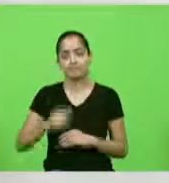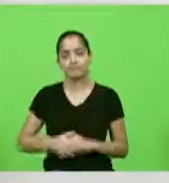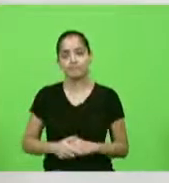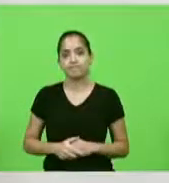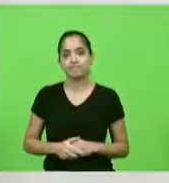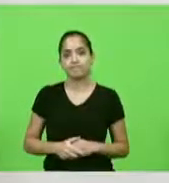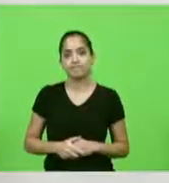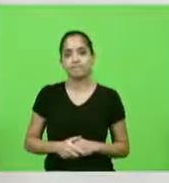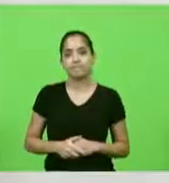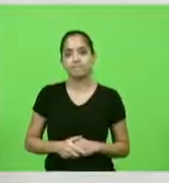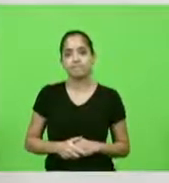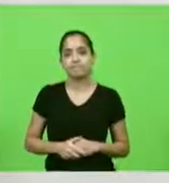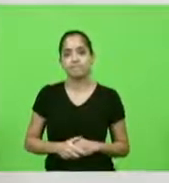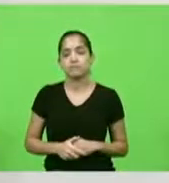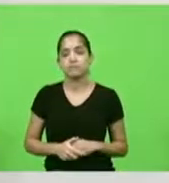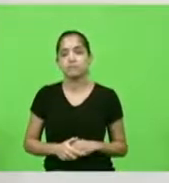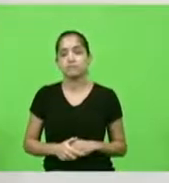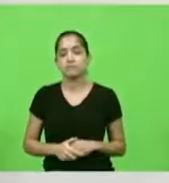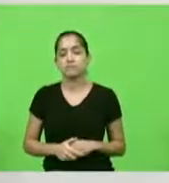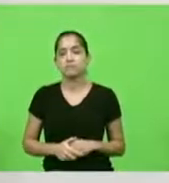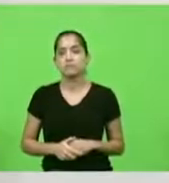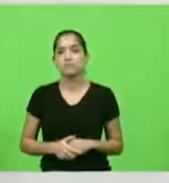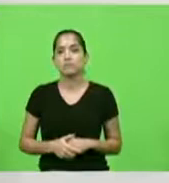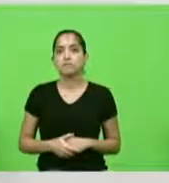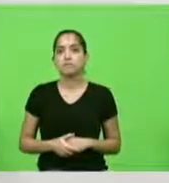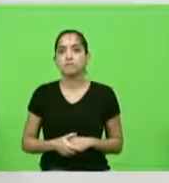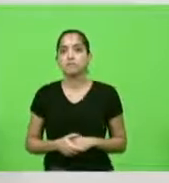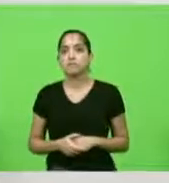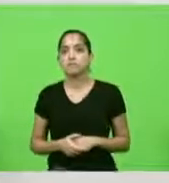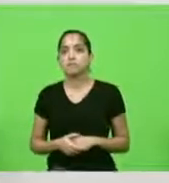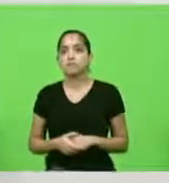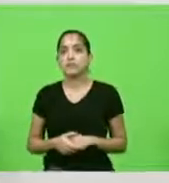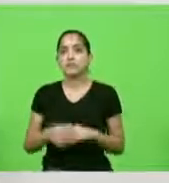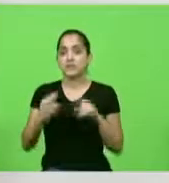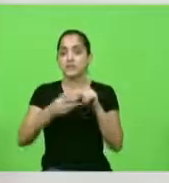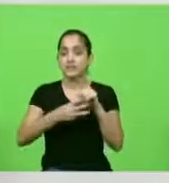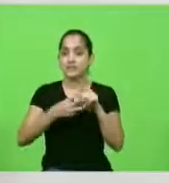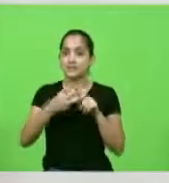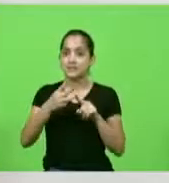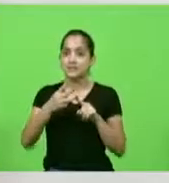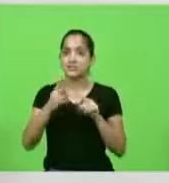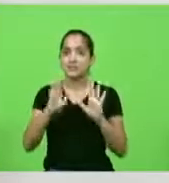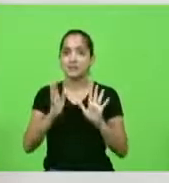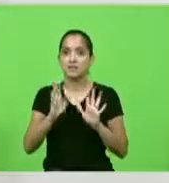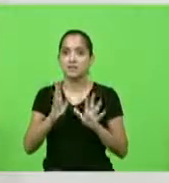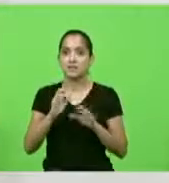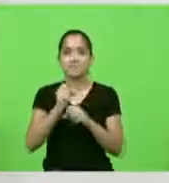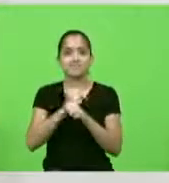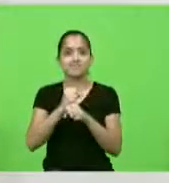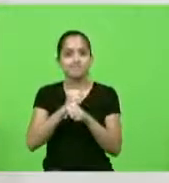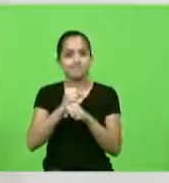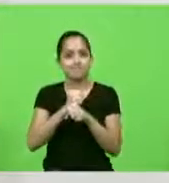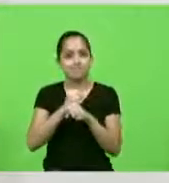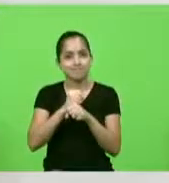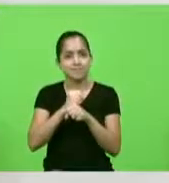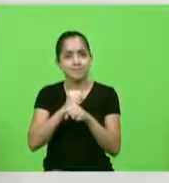Tenho três décadas de vida pública